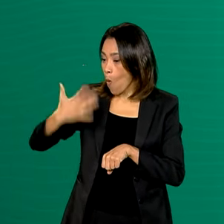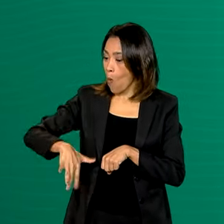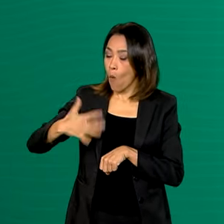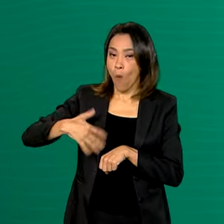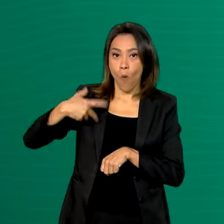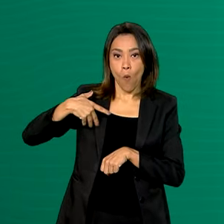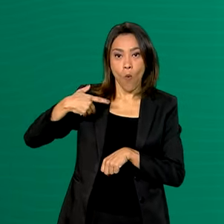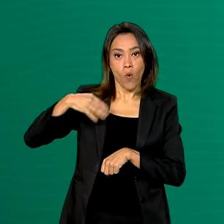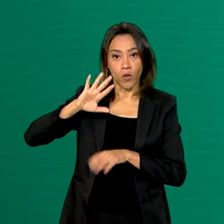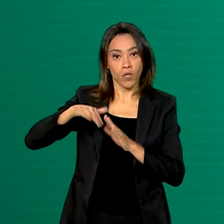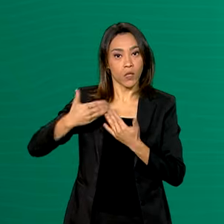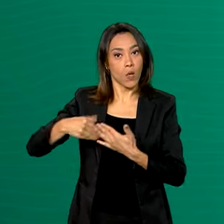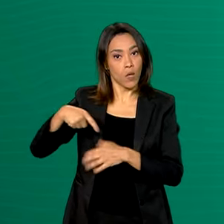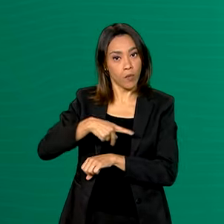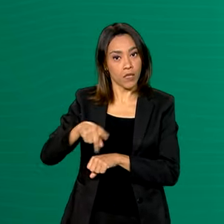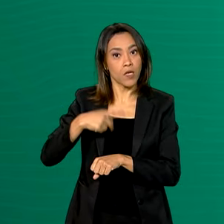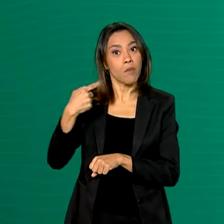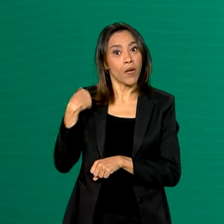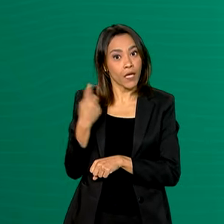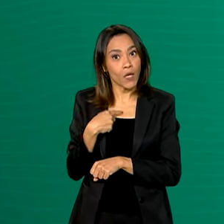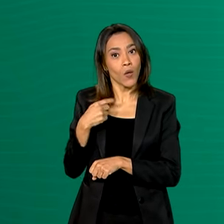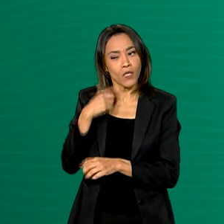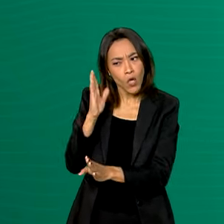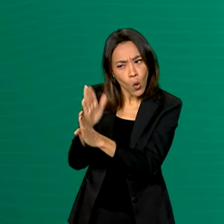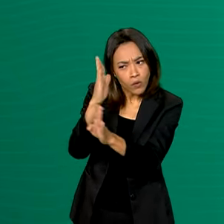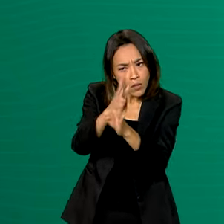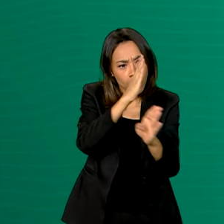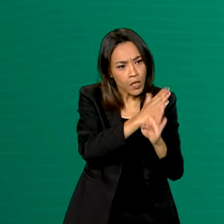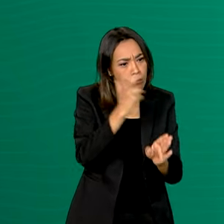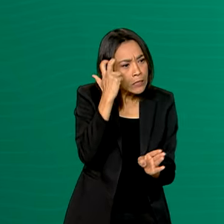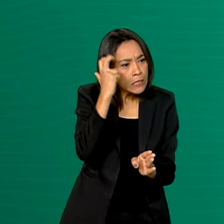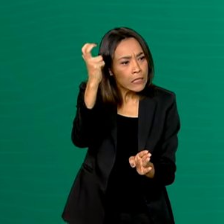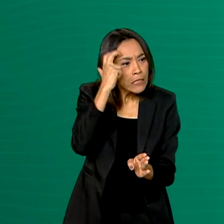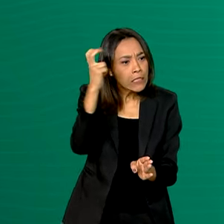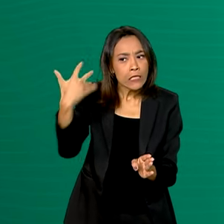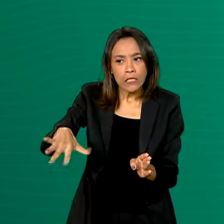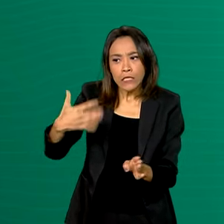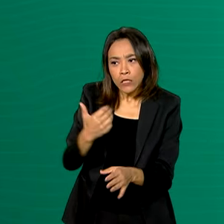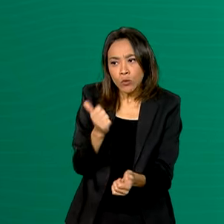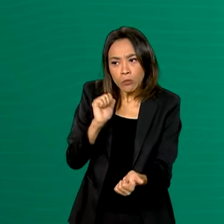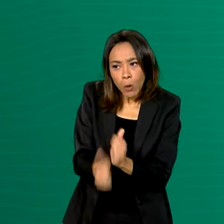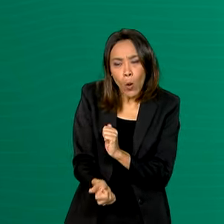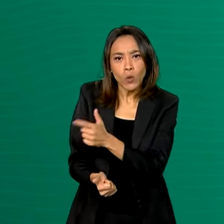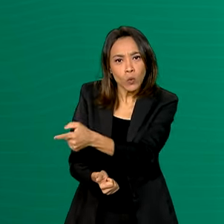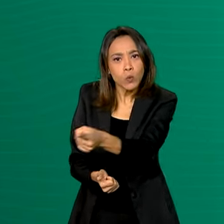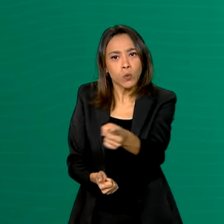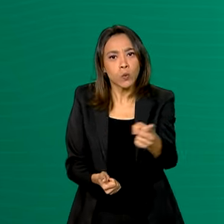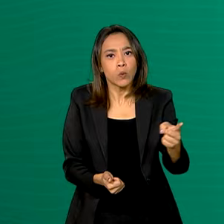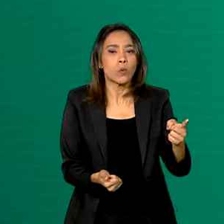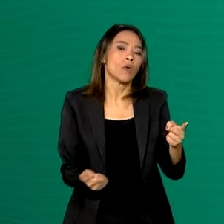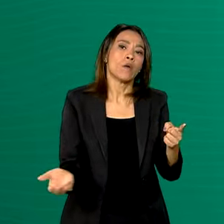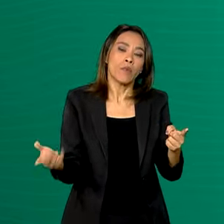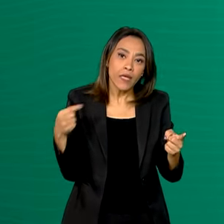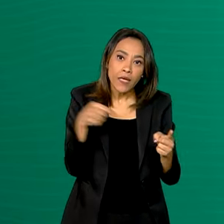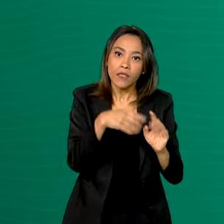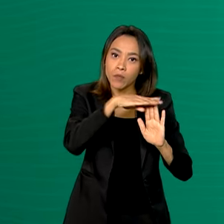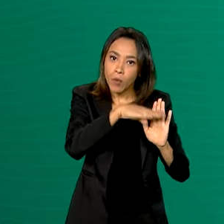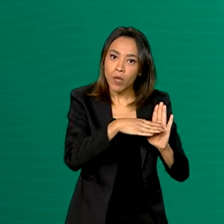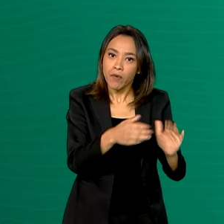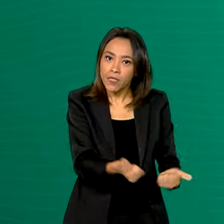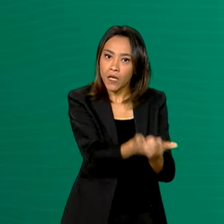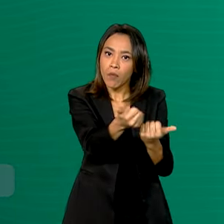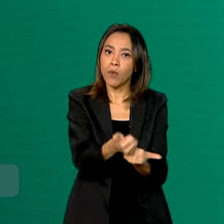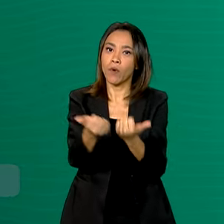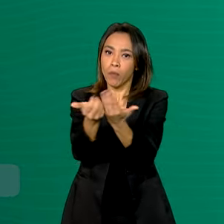podermos lapidar os talentos que temos nos 4 pés desse país. Não tenho dúvida da quantidade de pessoas que com esse programa serão beneficiadas.